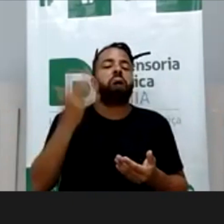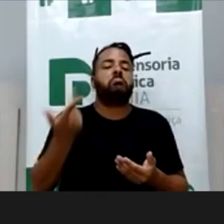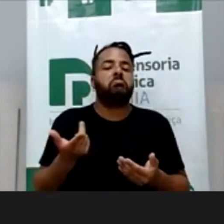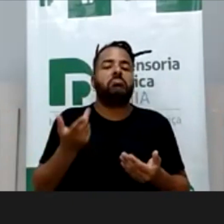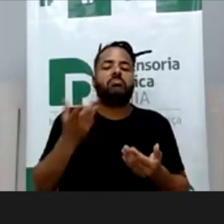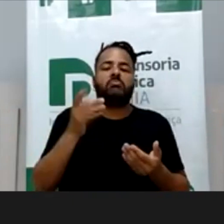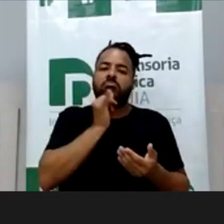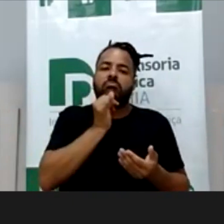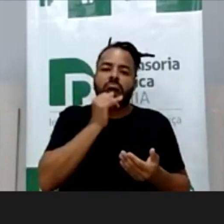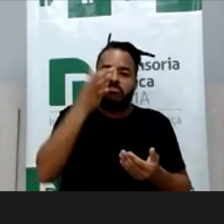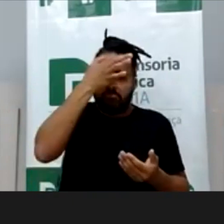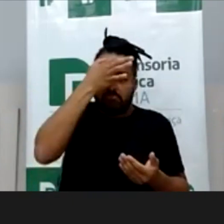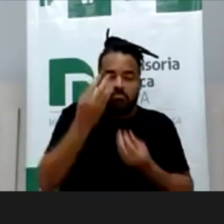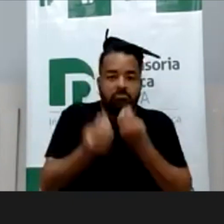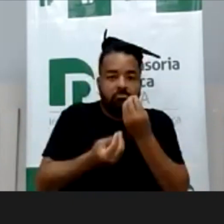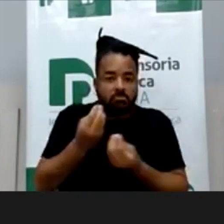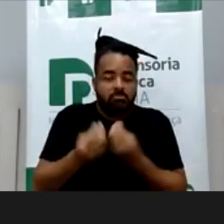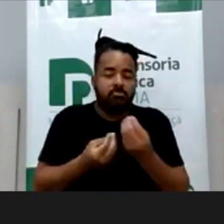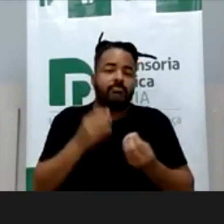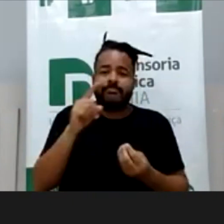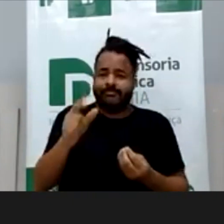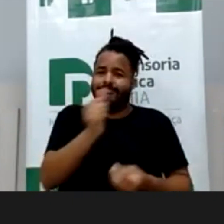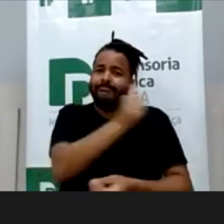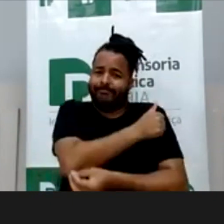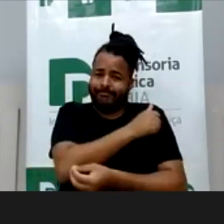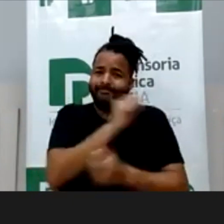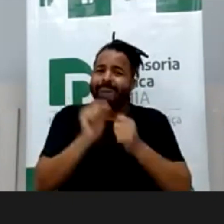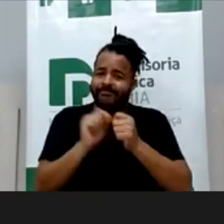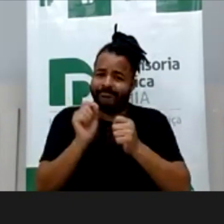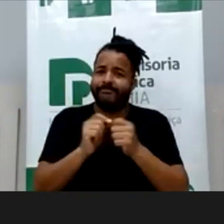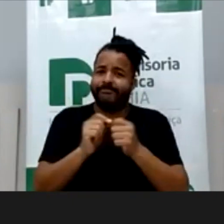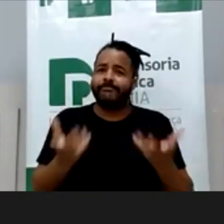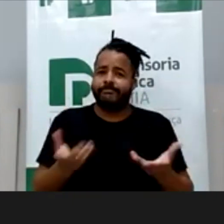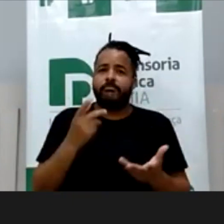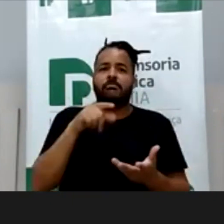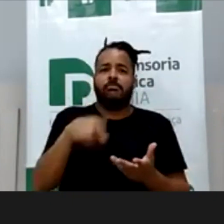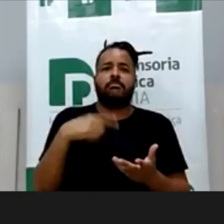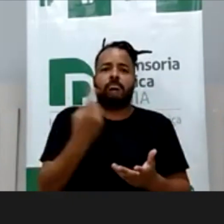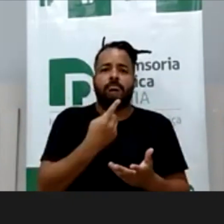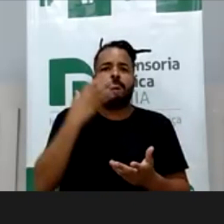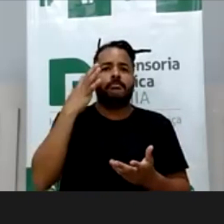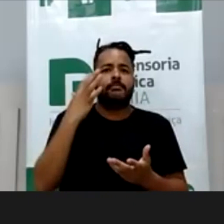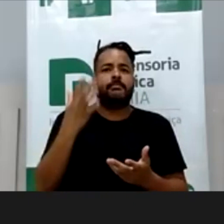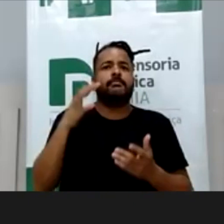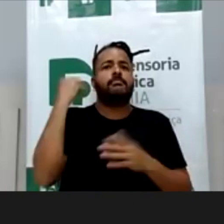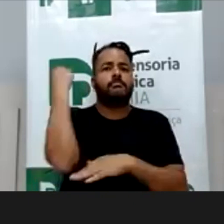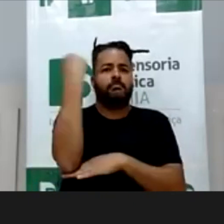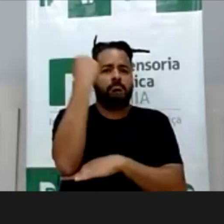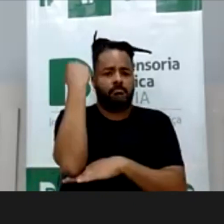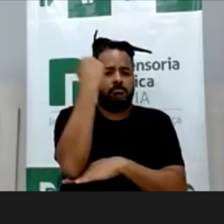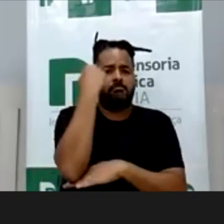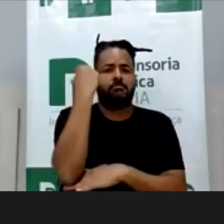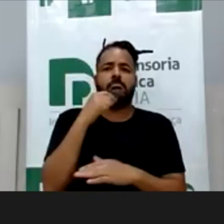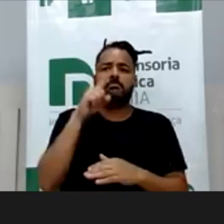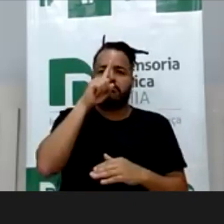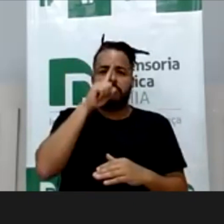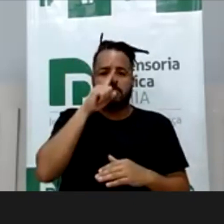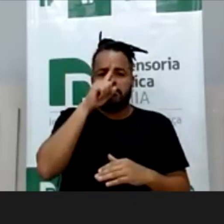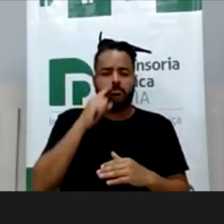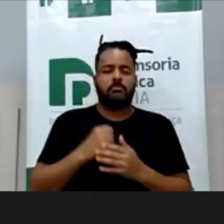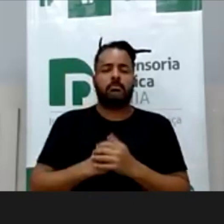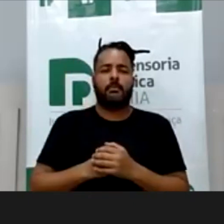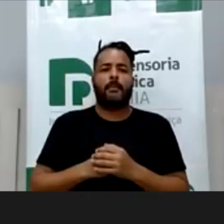pensarem que pode ser impune, que são próprios alunos que fazem isso, para eles ter uma ação do grau de responsabilidade. Outra situação